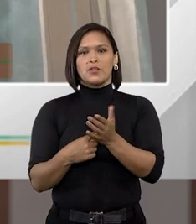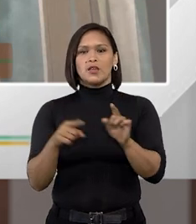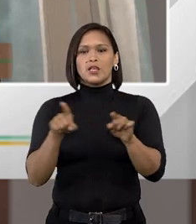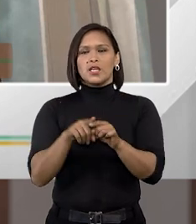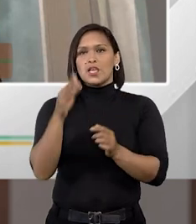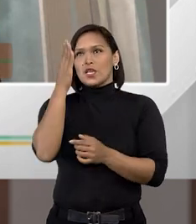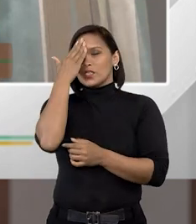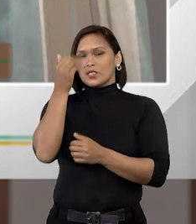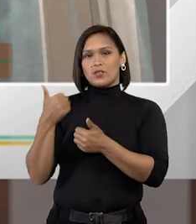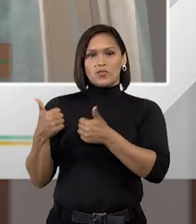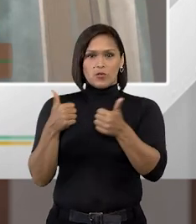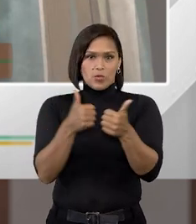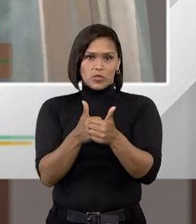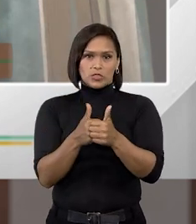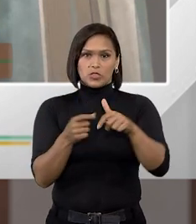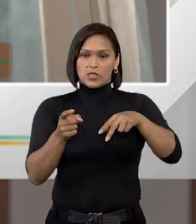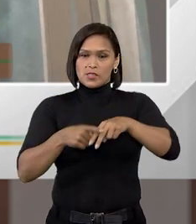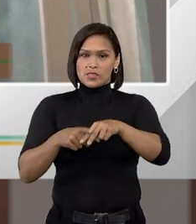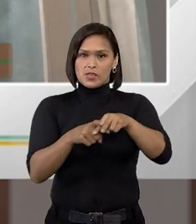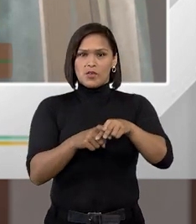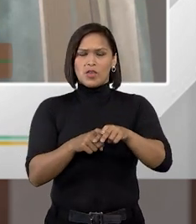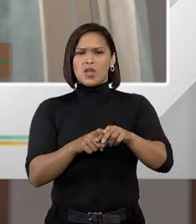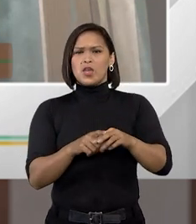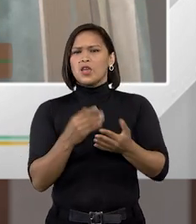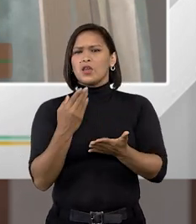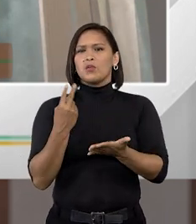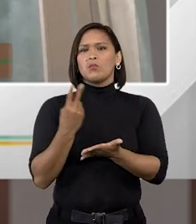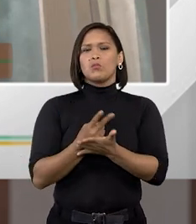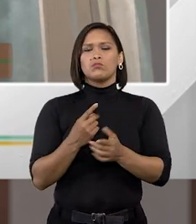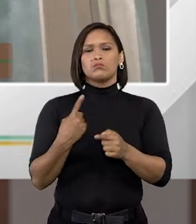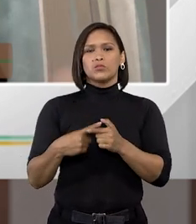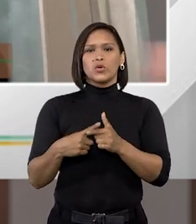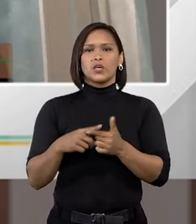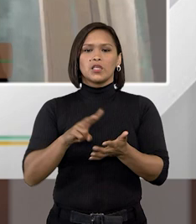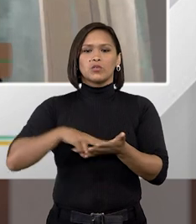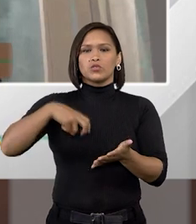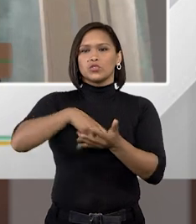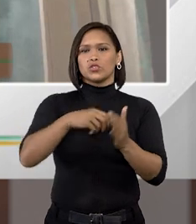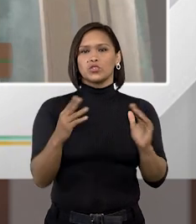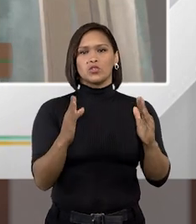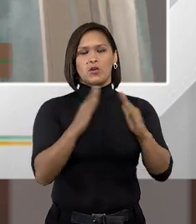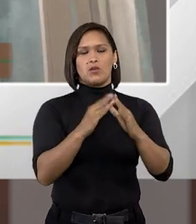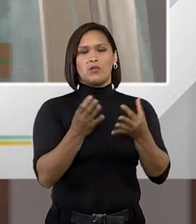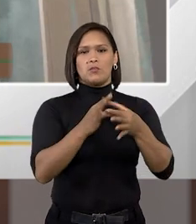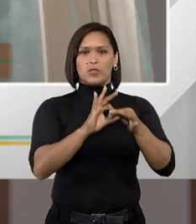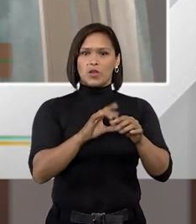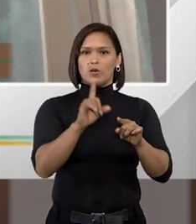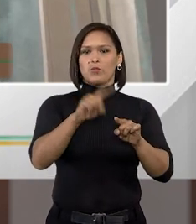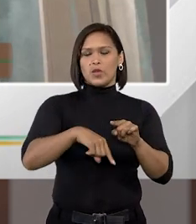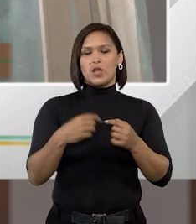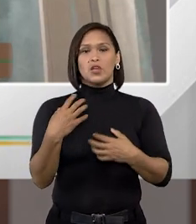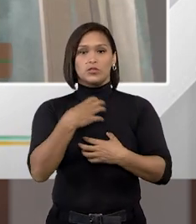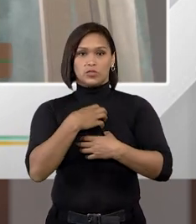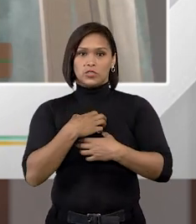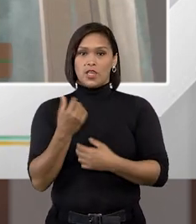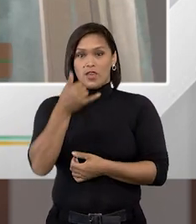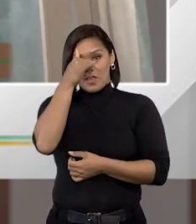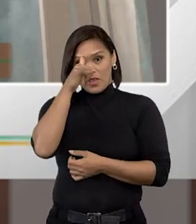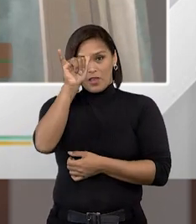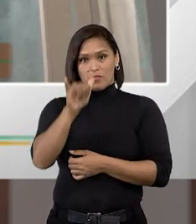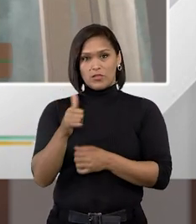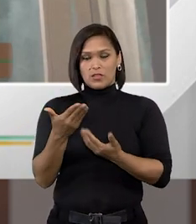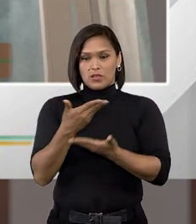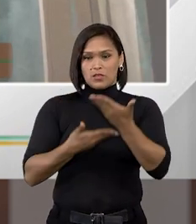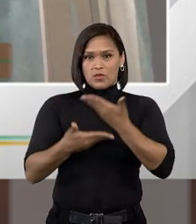não somente a monitoração e por que não talvez apenas uma prisão domiciliar ou uma situação do tipo evitando